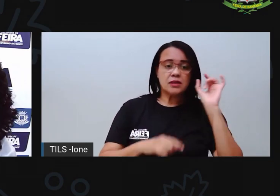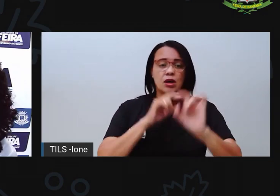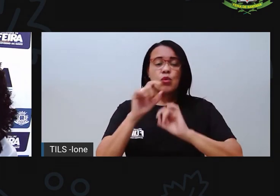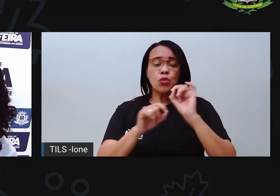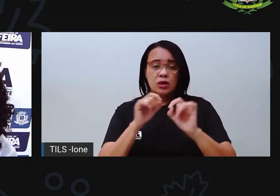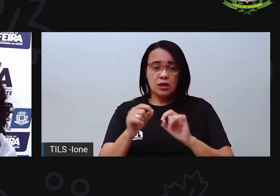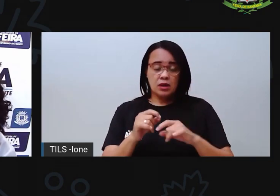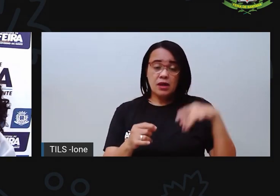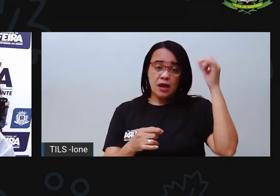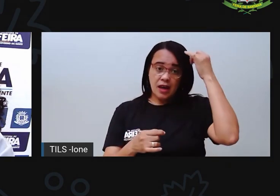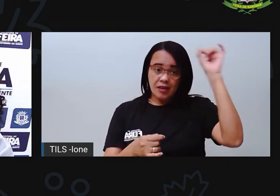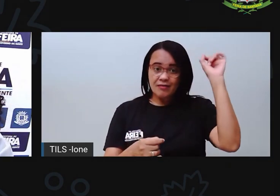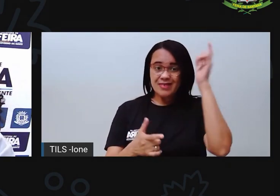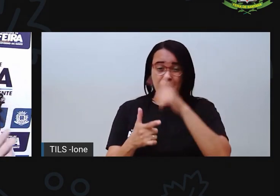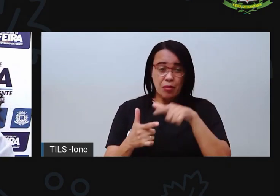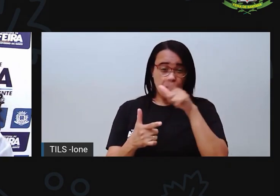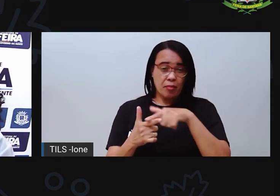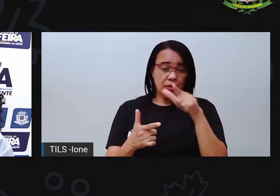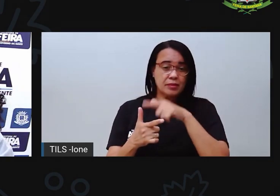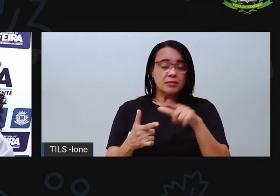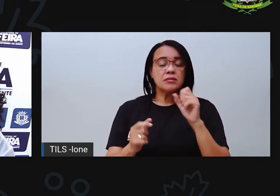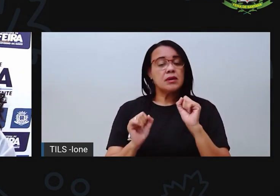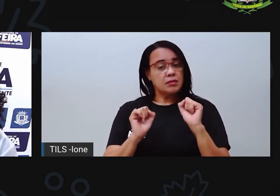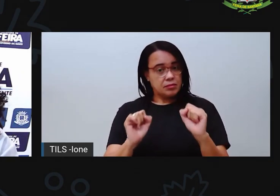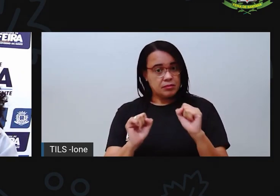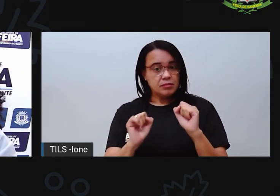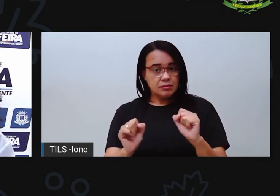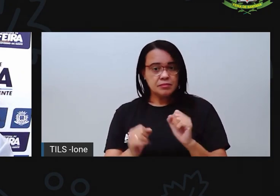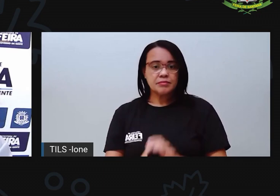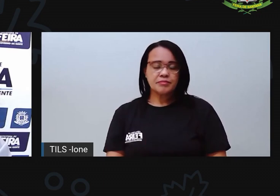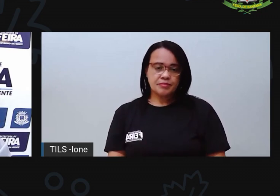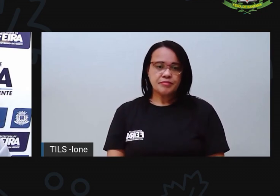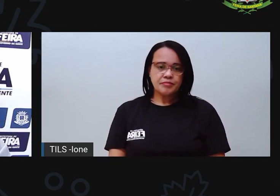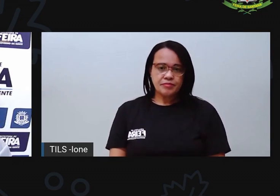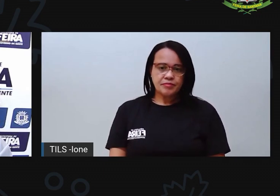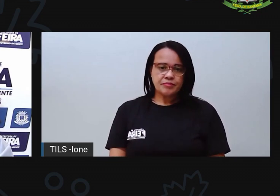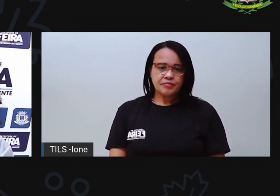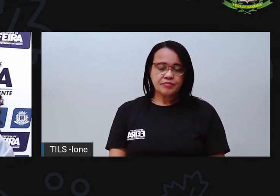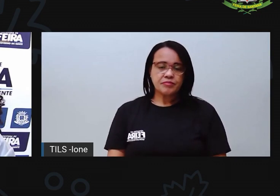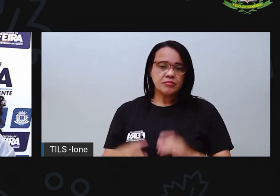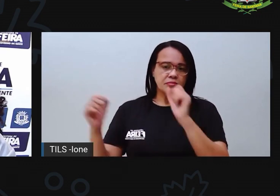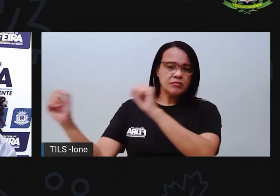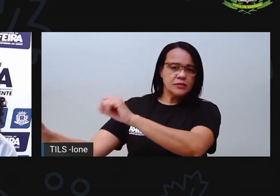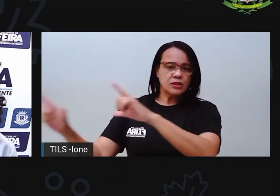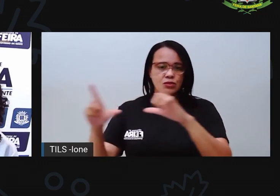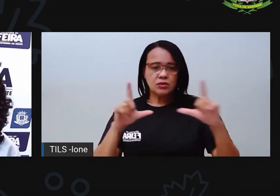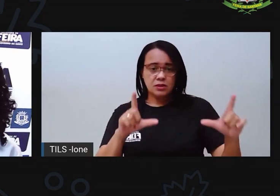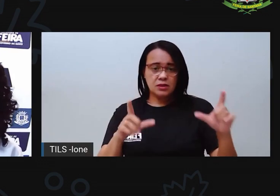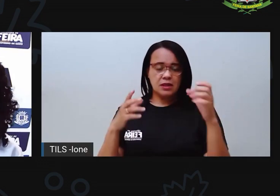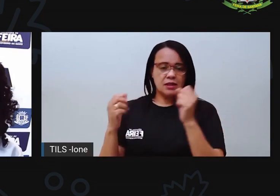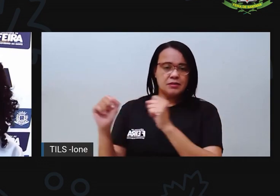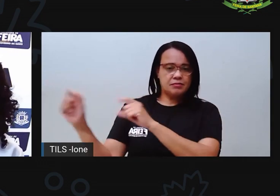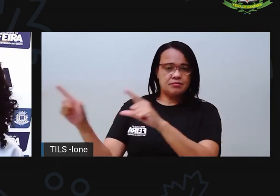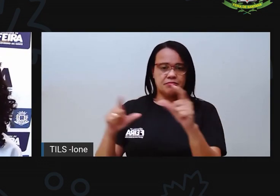nenhum acidente doméstico, tá certo? Então, vamos lá? O slide neste instante vai aparecer.